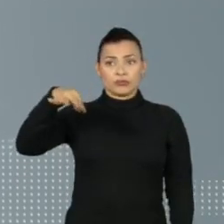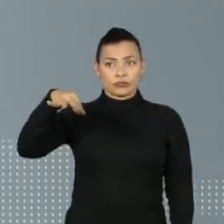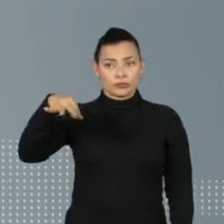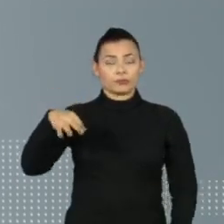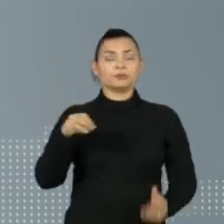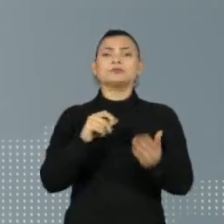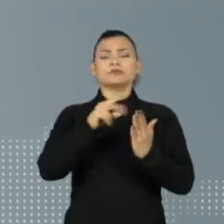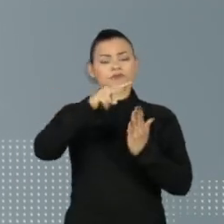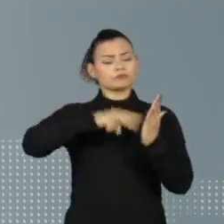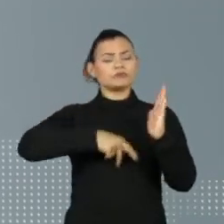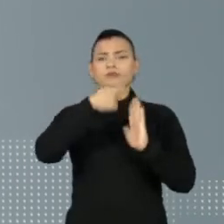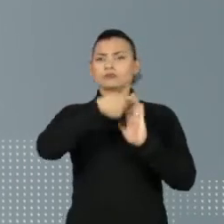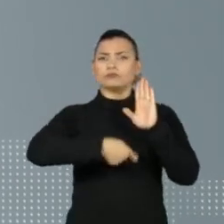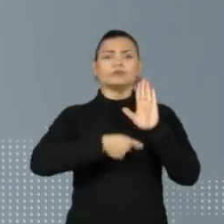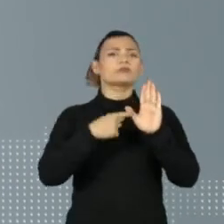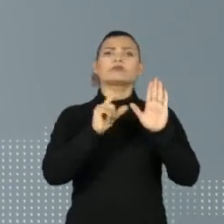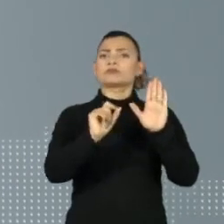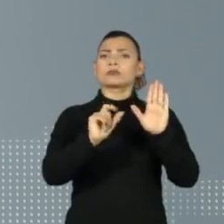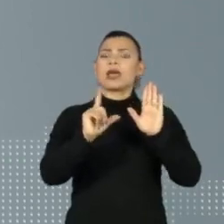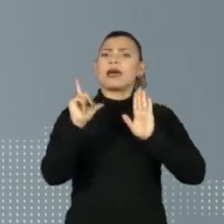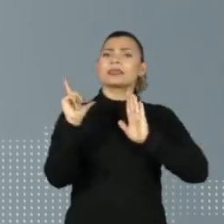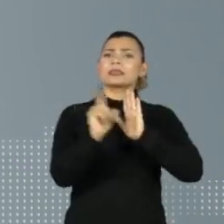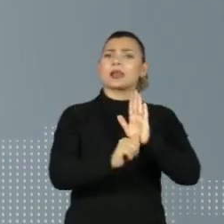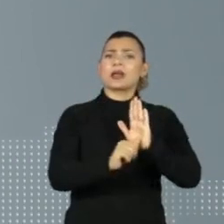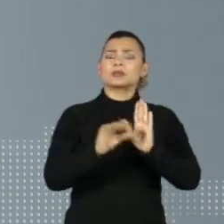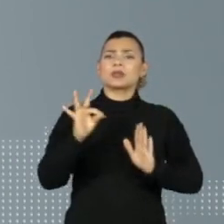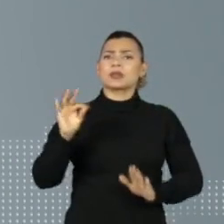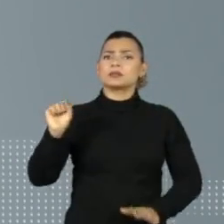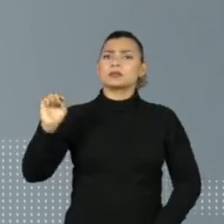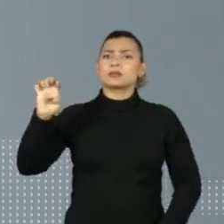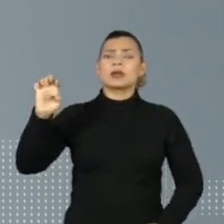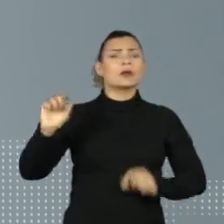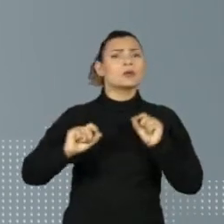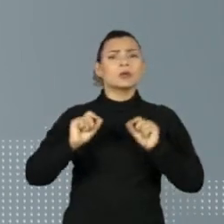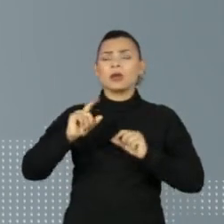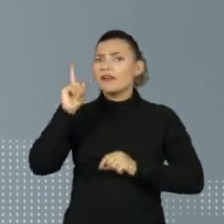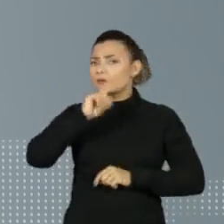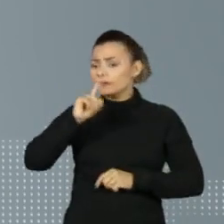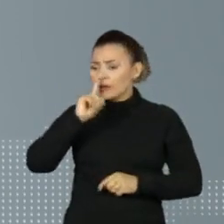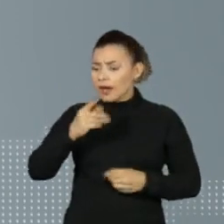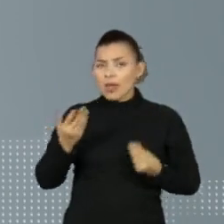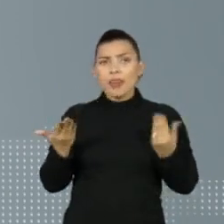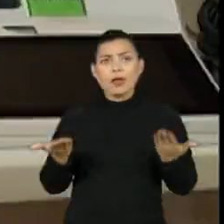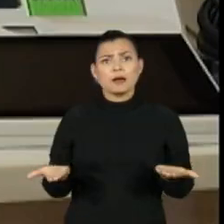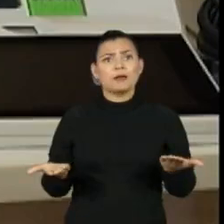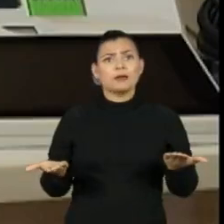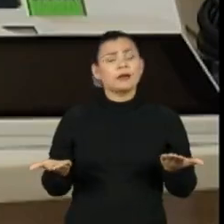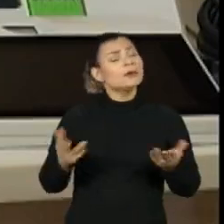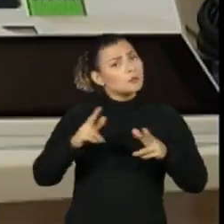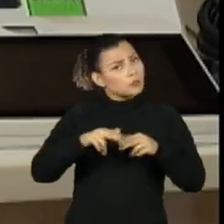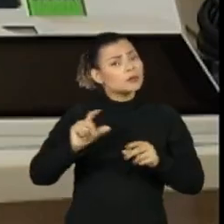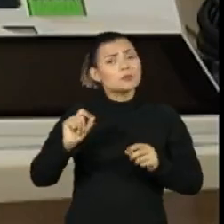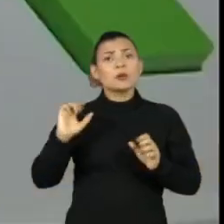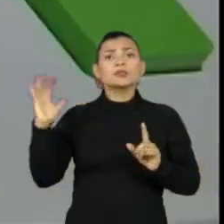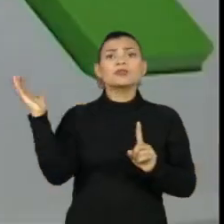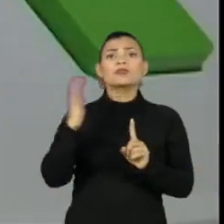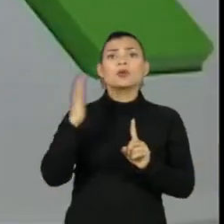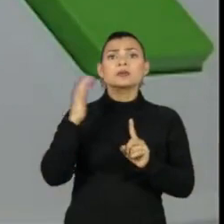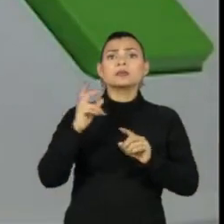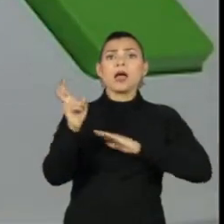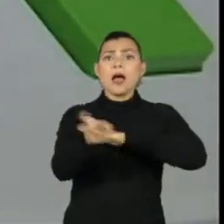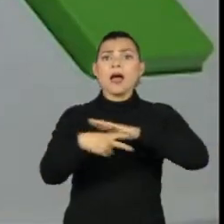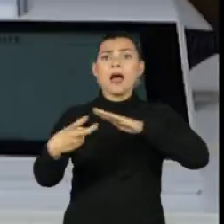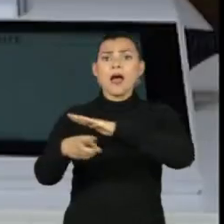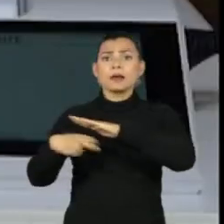definida, afirma que o quadro de atraso encontrado no TSE gera vulnerabilidades relevantes e pode resultar em invasão